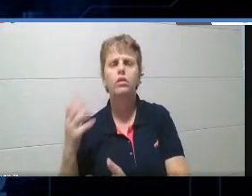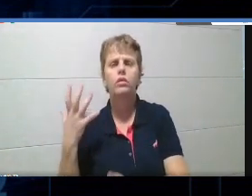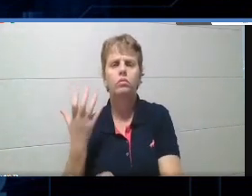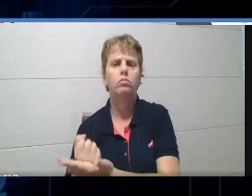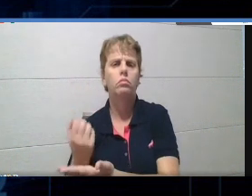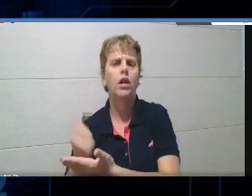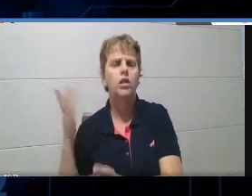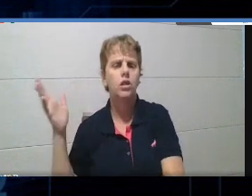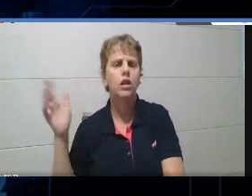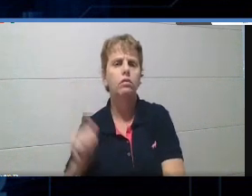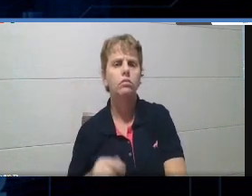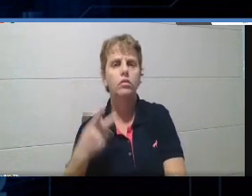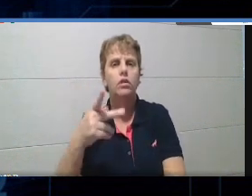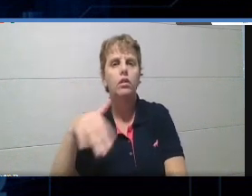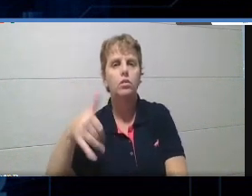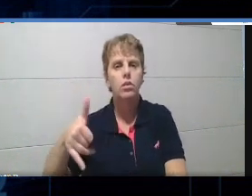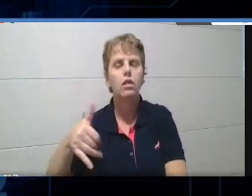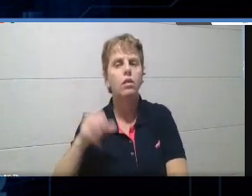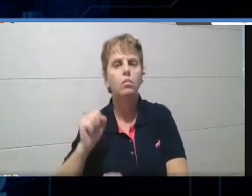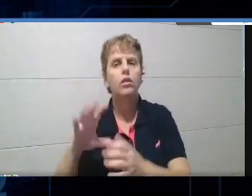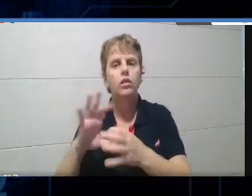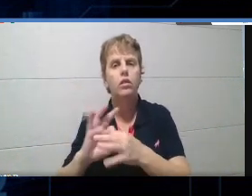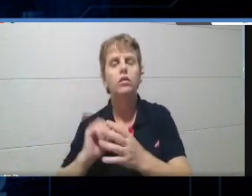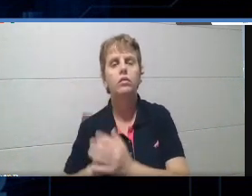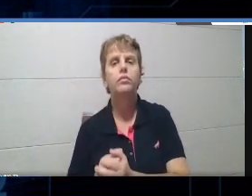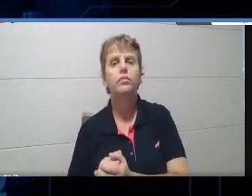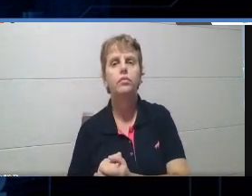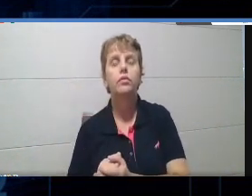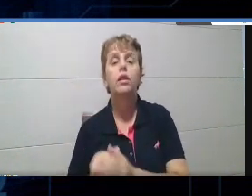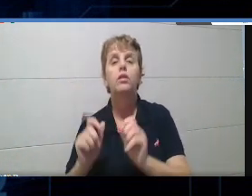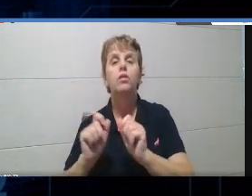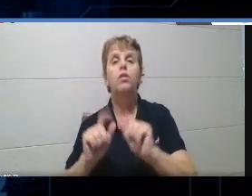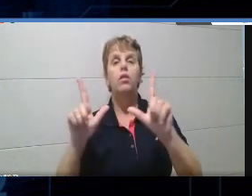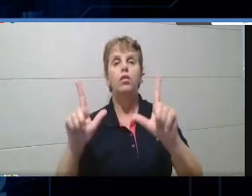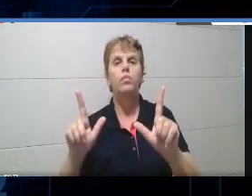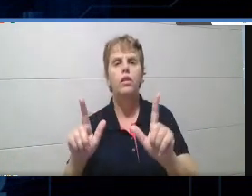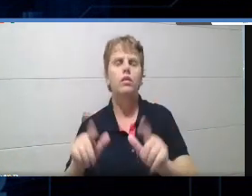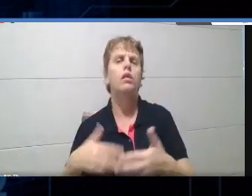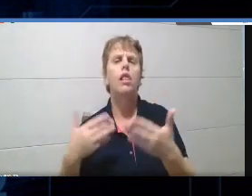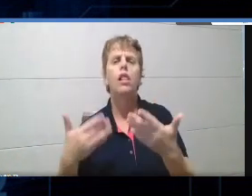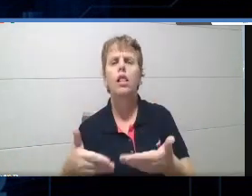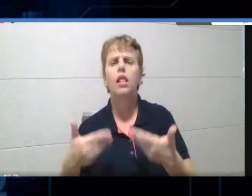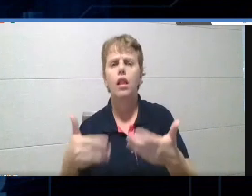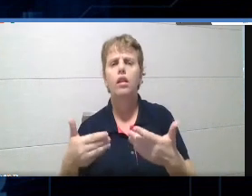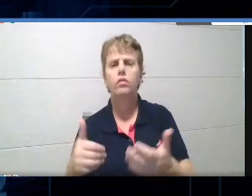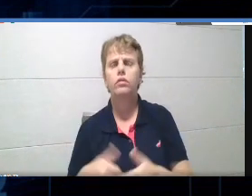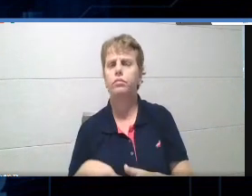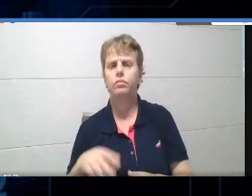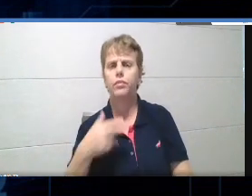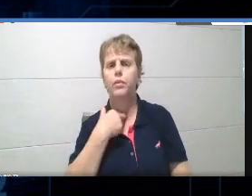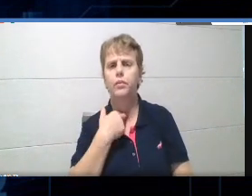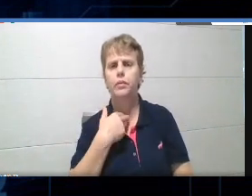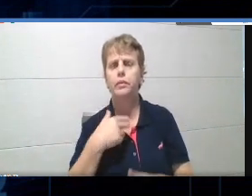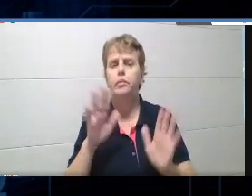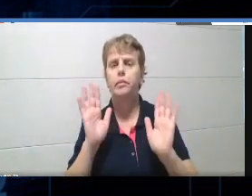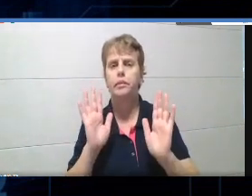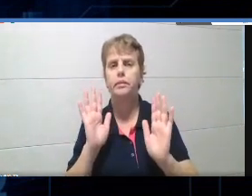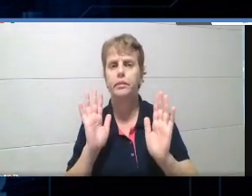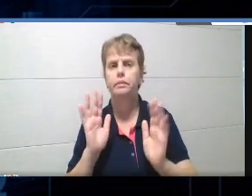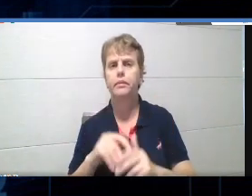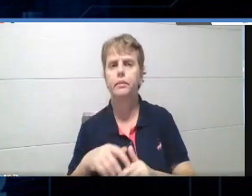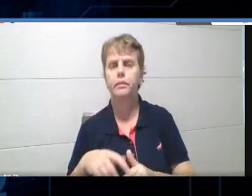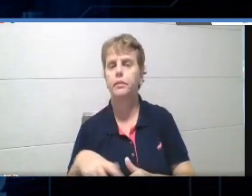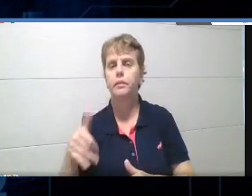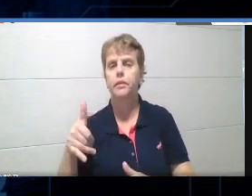vocês, aí o aplicativo, tá? Depois que eles baixaram, é só abrir. O aplicativo é bem leve, tá? Ele não ocupa nada de espaço no celular dos